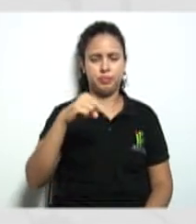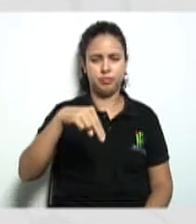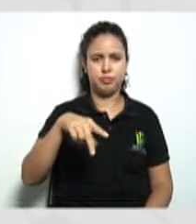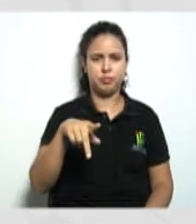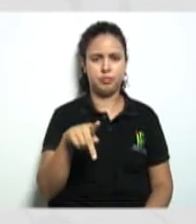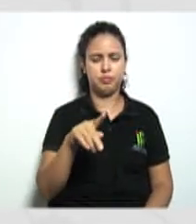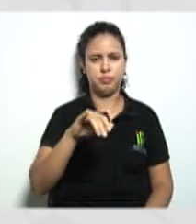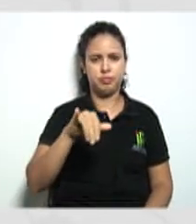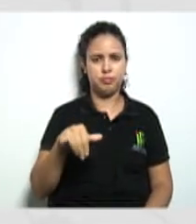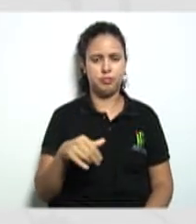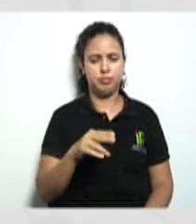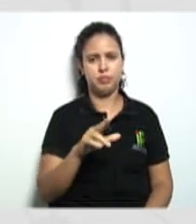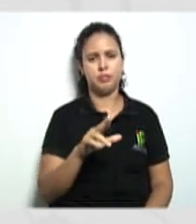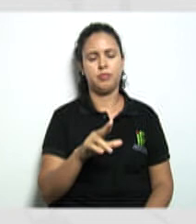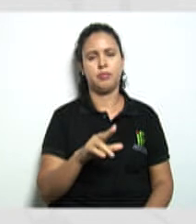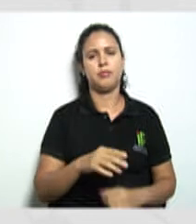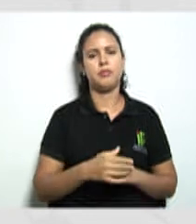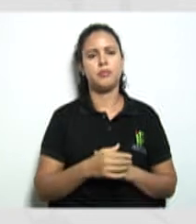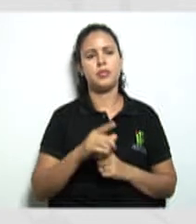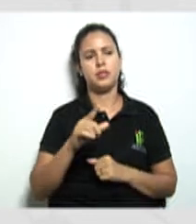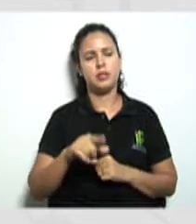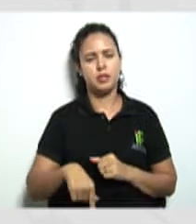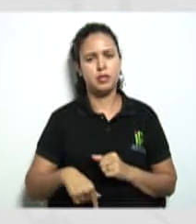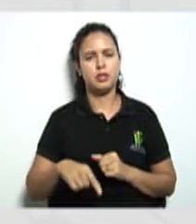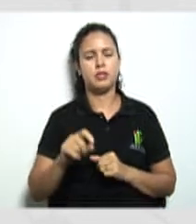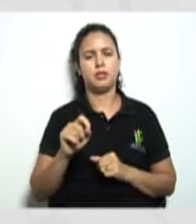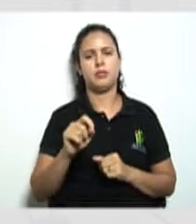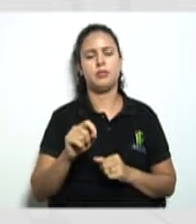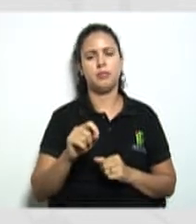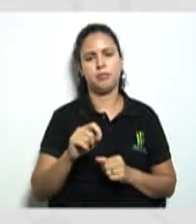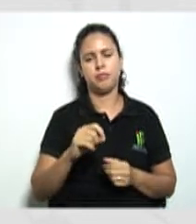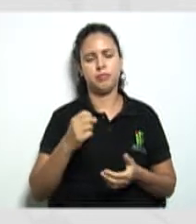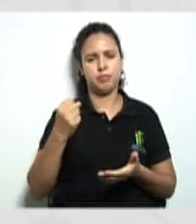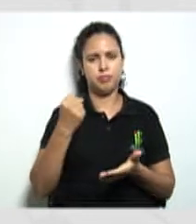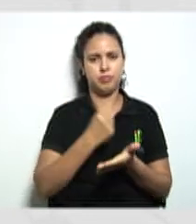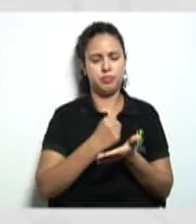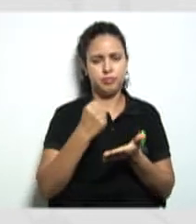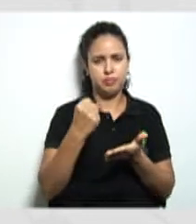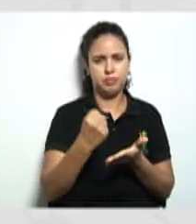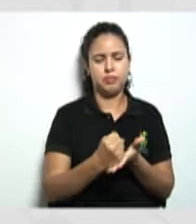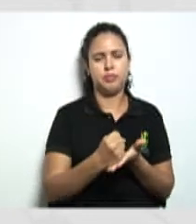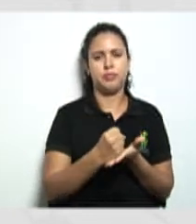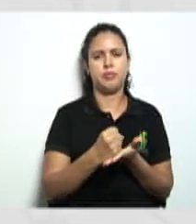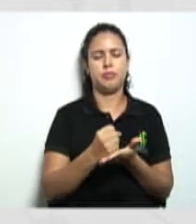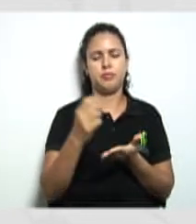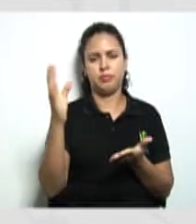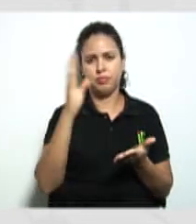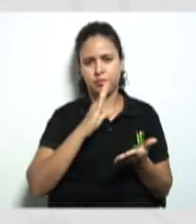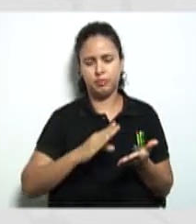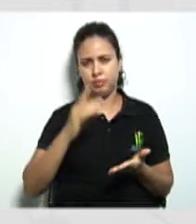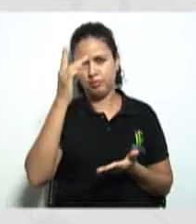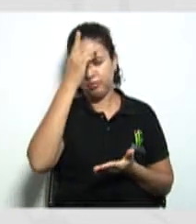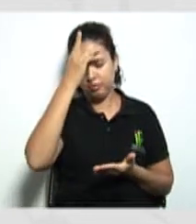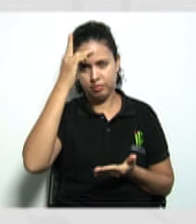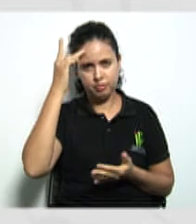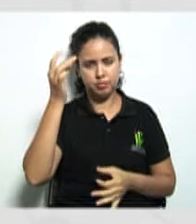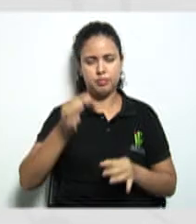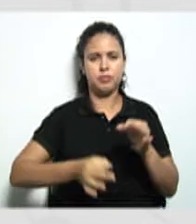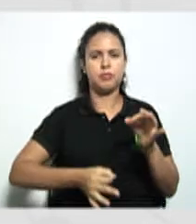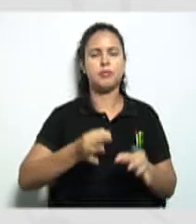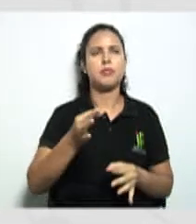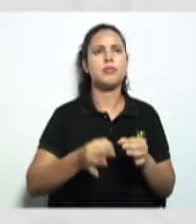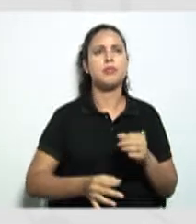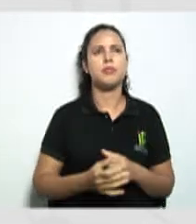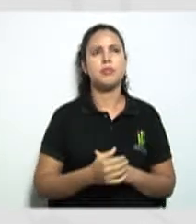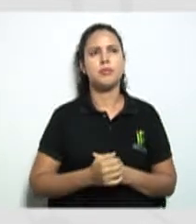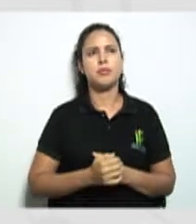professora cadastro nacional de pessoa jurídica né olha só está entre parênteses aqui para vocês saberem do que se trata essa sigla tá